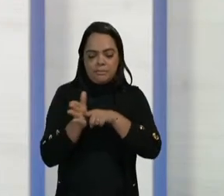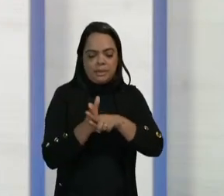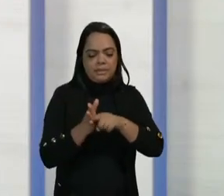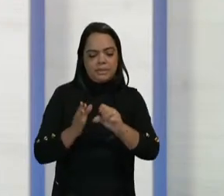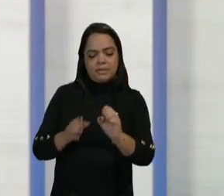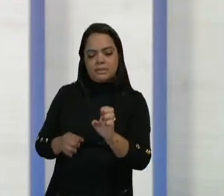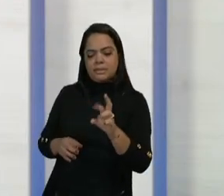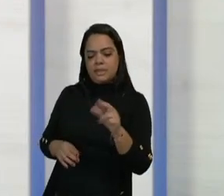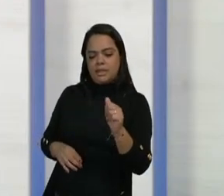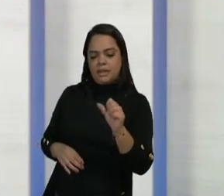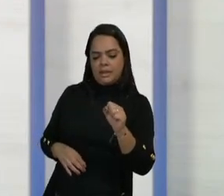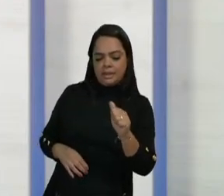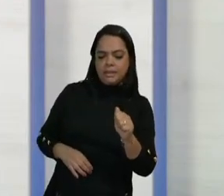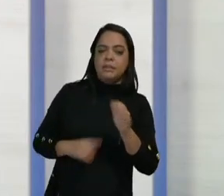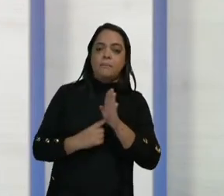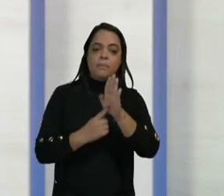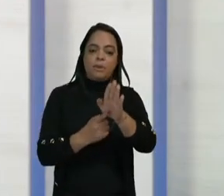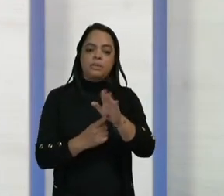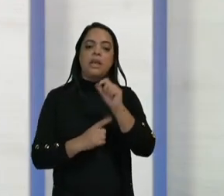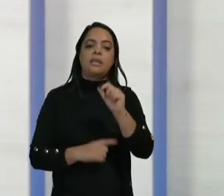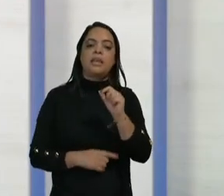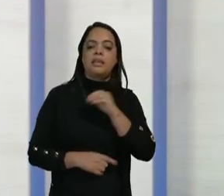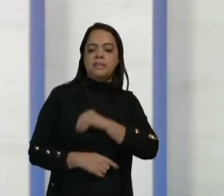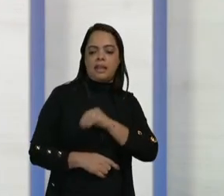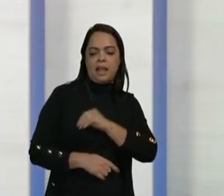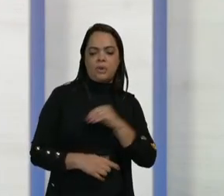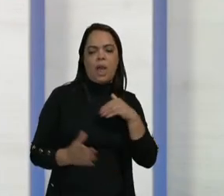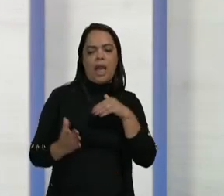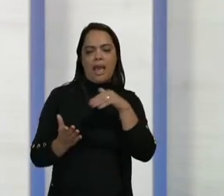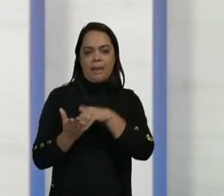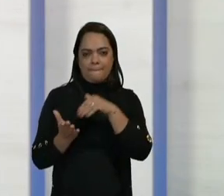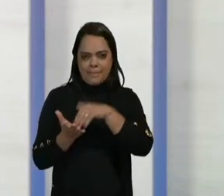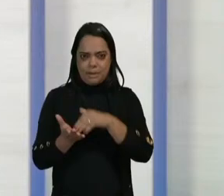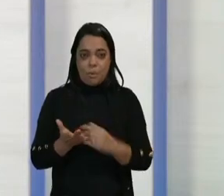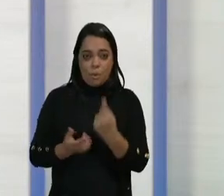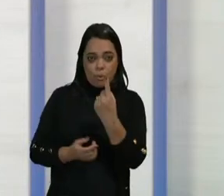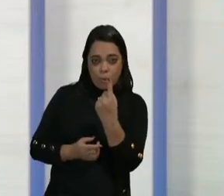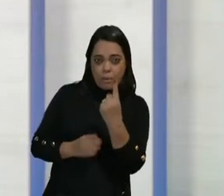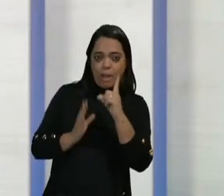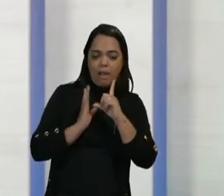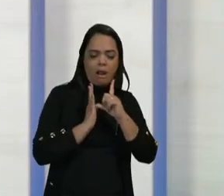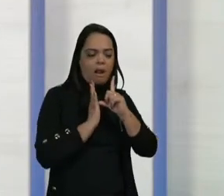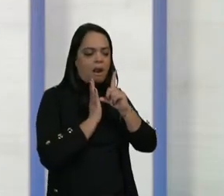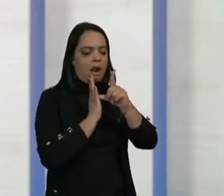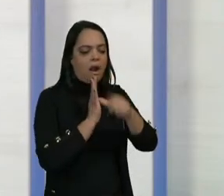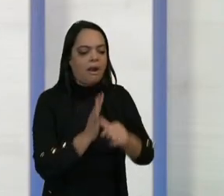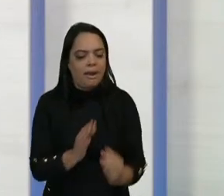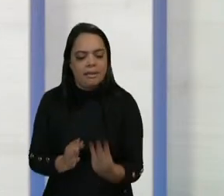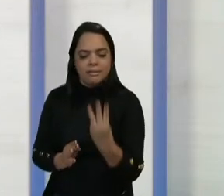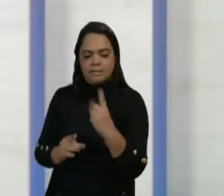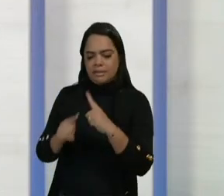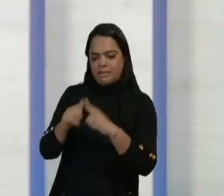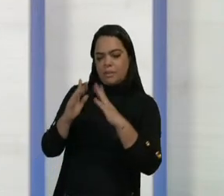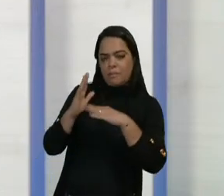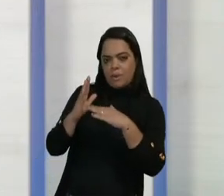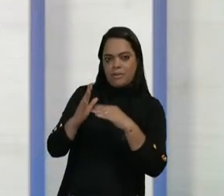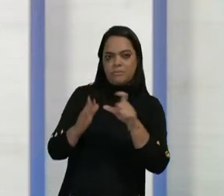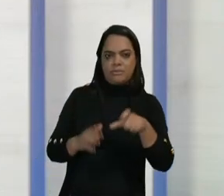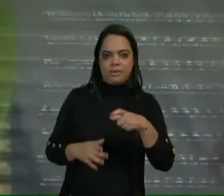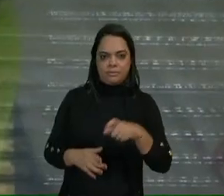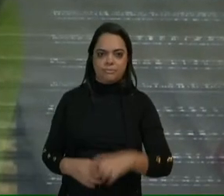Serasa mostra que quem ganha até um salário mínimo atrasa até três vezes mais a fatura do cartão.